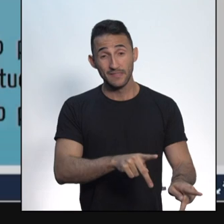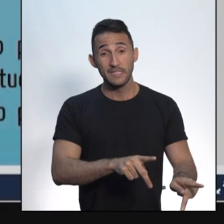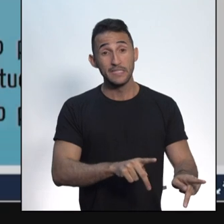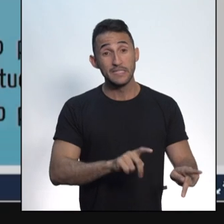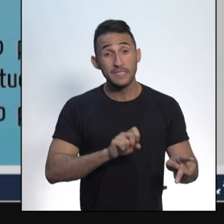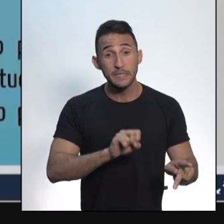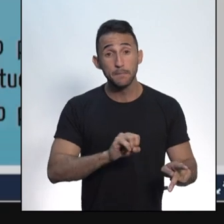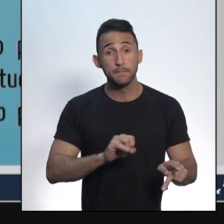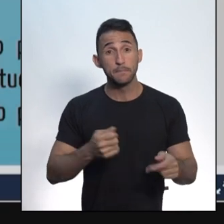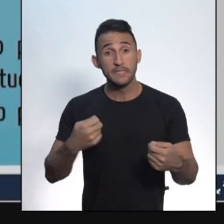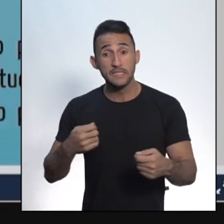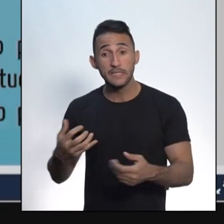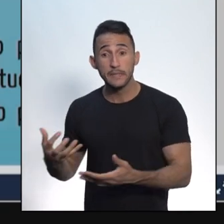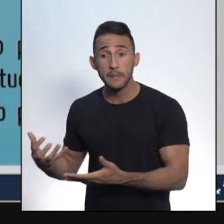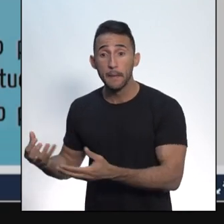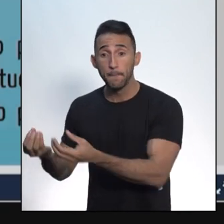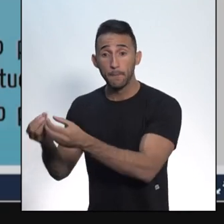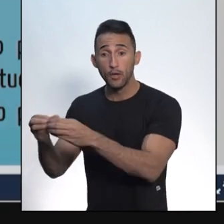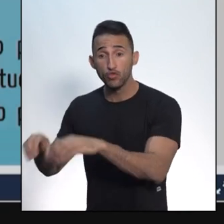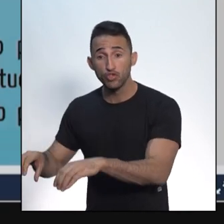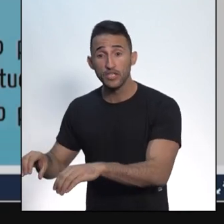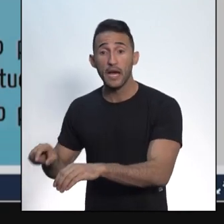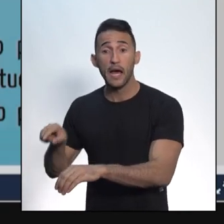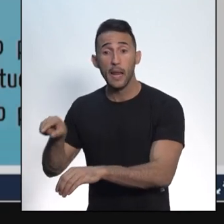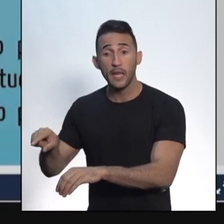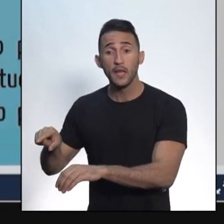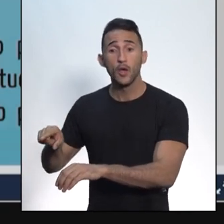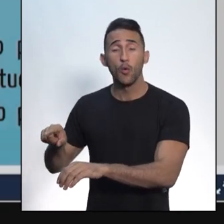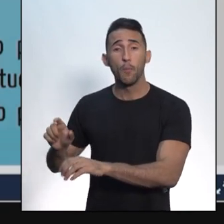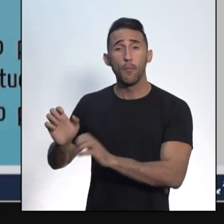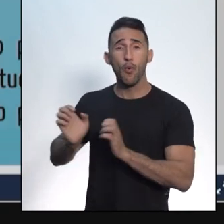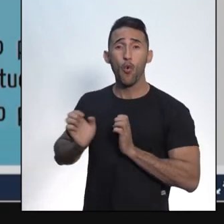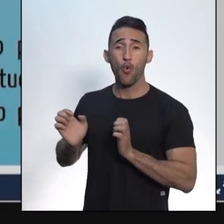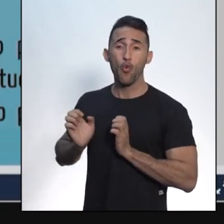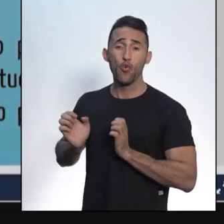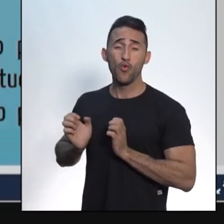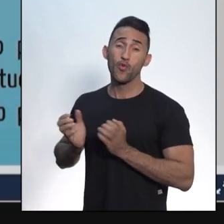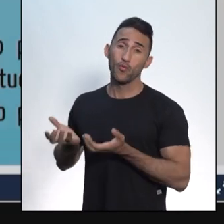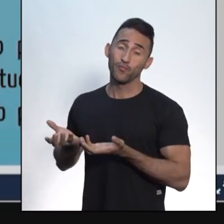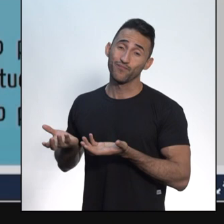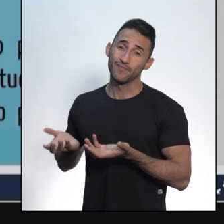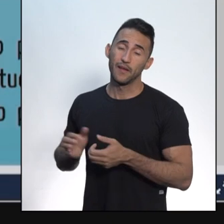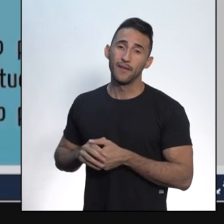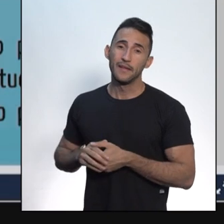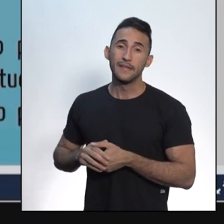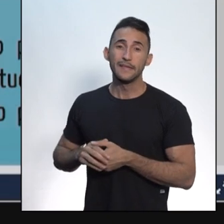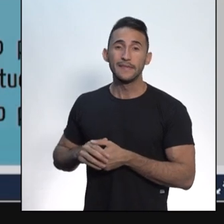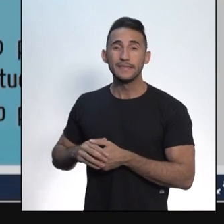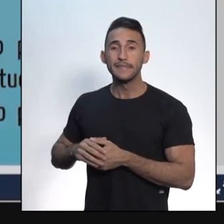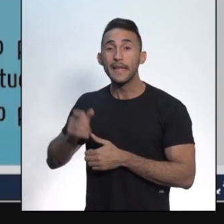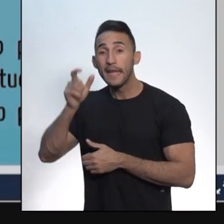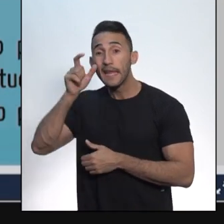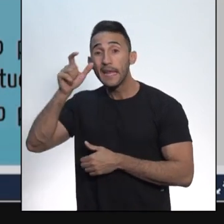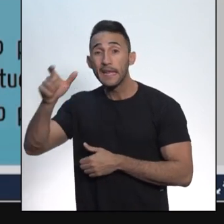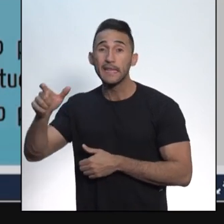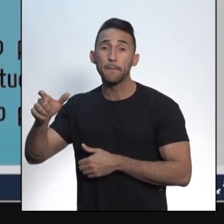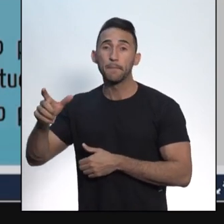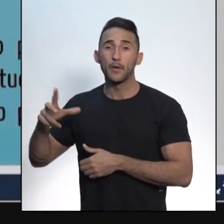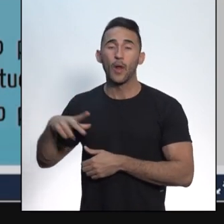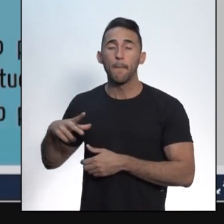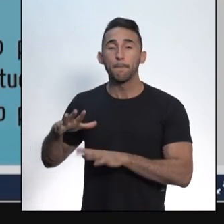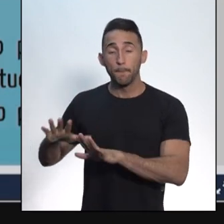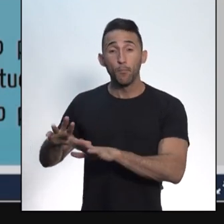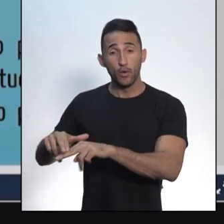isso eu tenha que prejudicar o interesse privado, o interesse particular. Então, esta é a noção básica